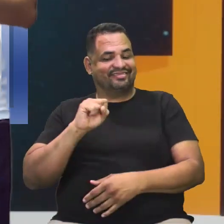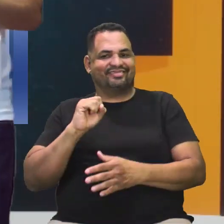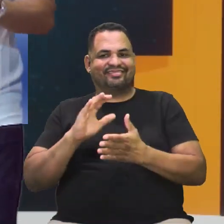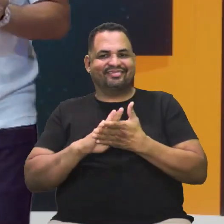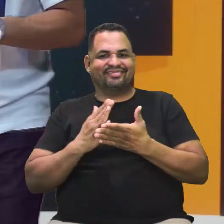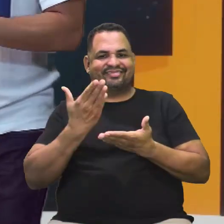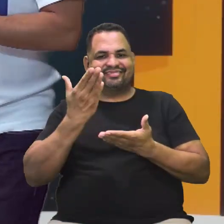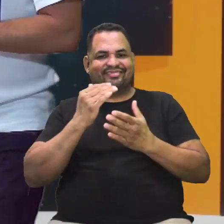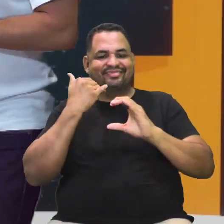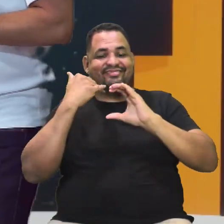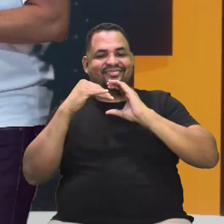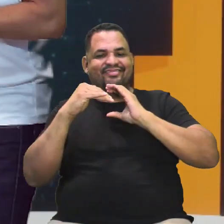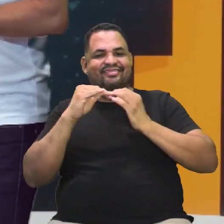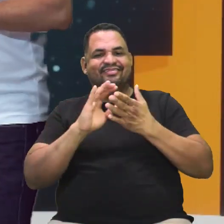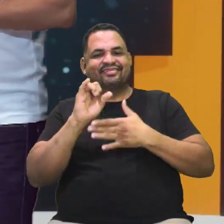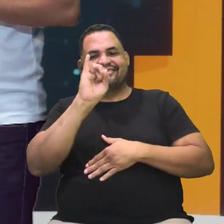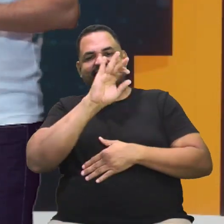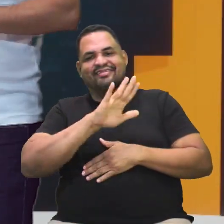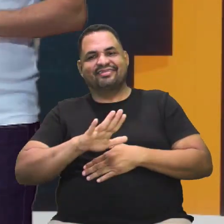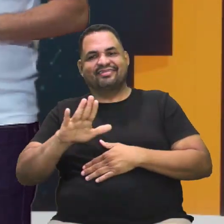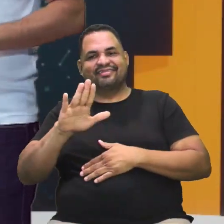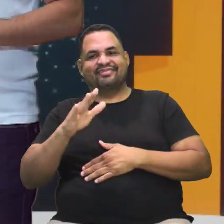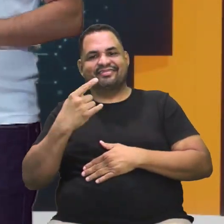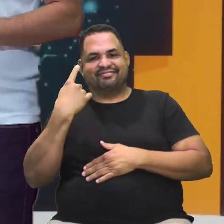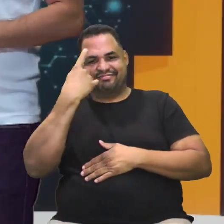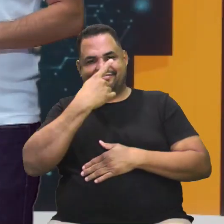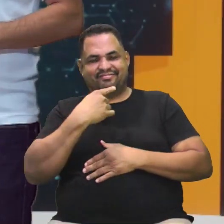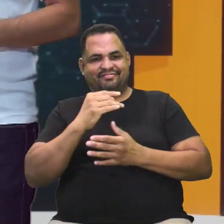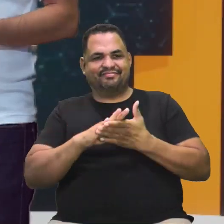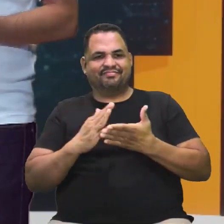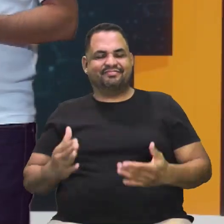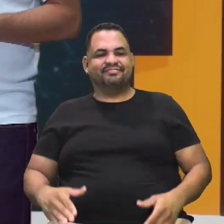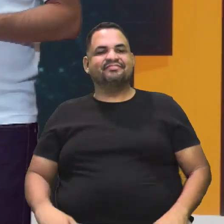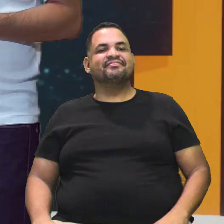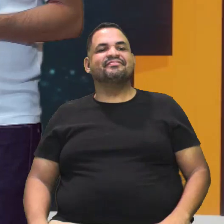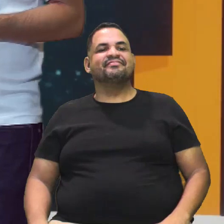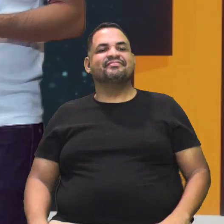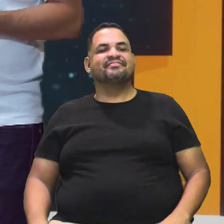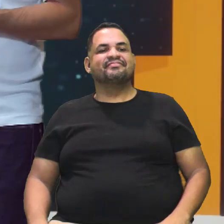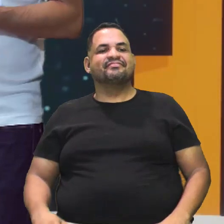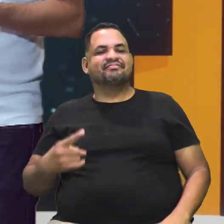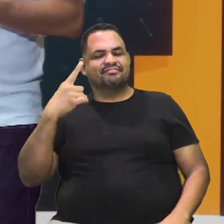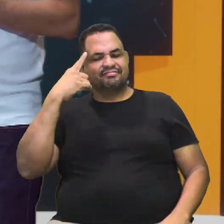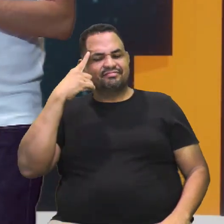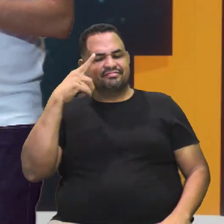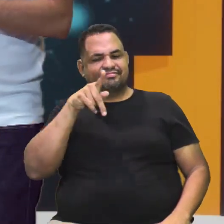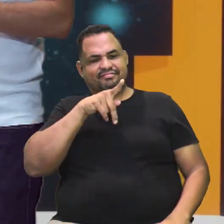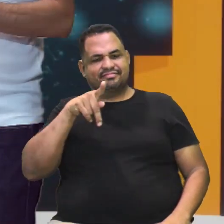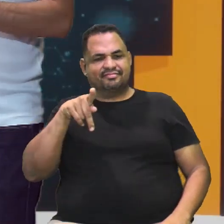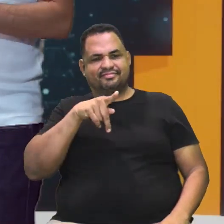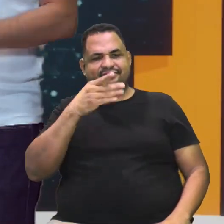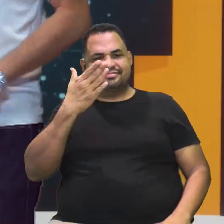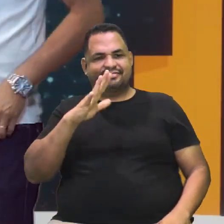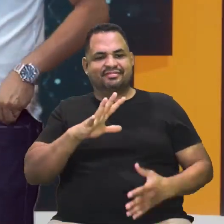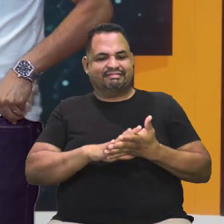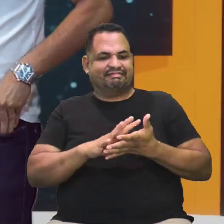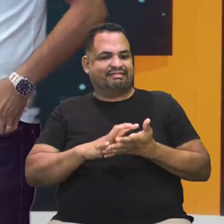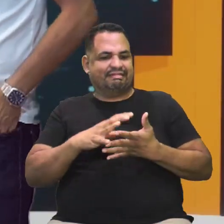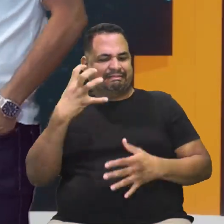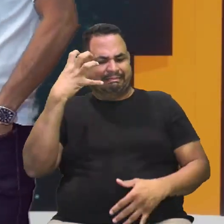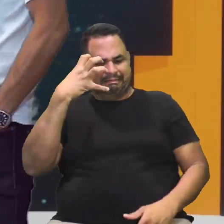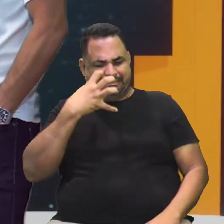esse emojizinho aí, para mim, é porque você está afobada. É. Você está nervosa. Acho que eles vão pensar que a senhora Luz não fica brava, não, ó.